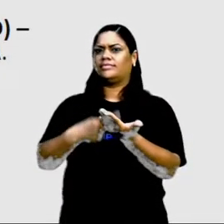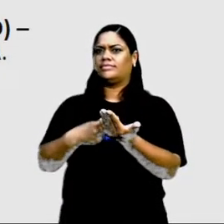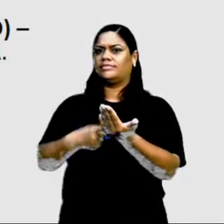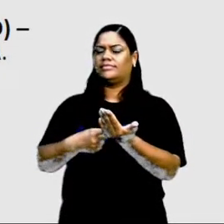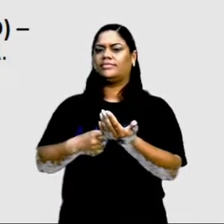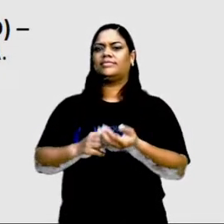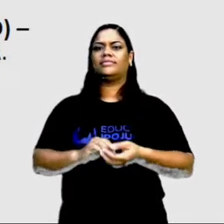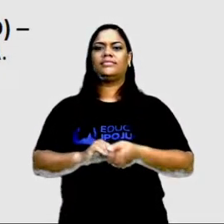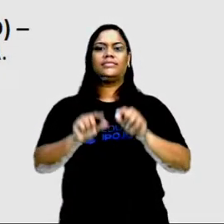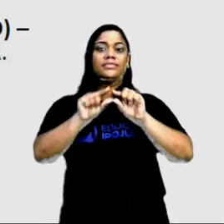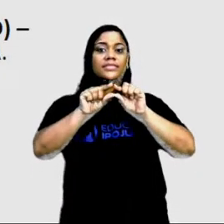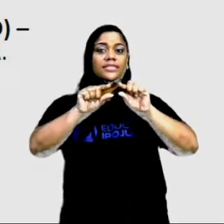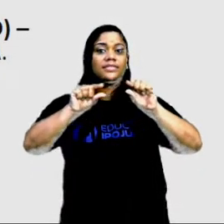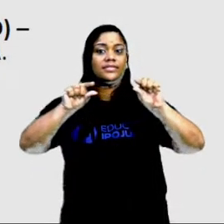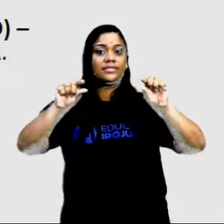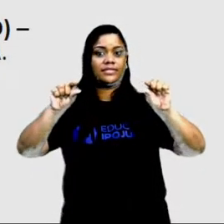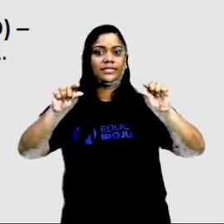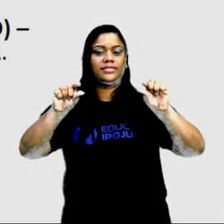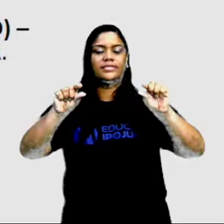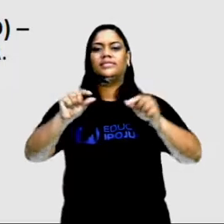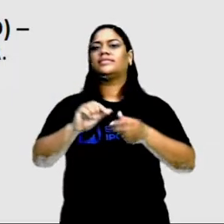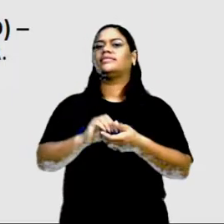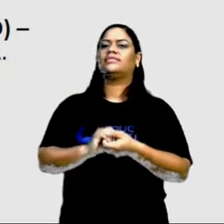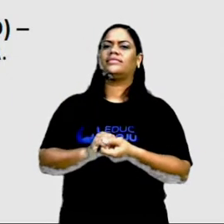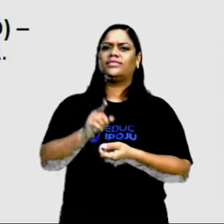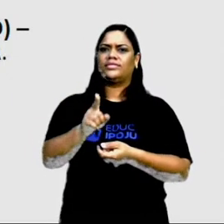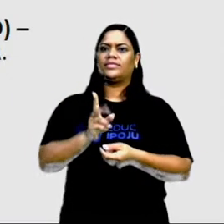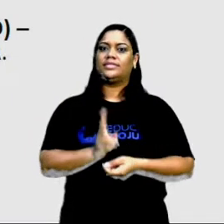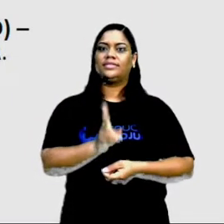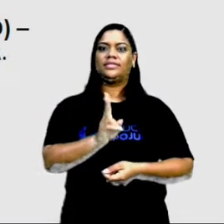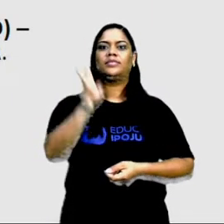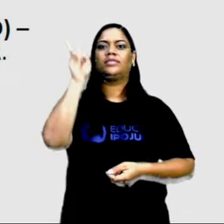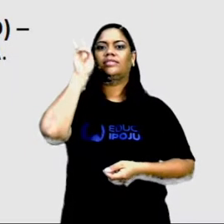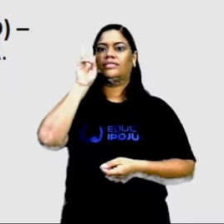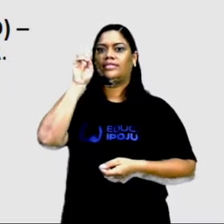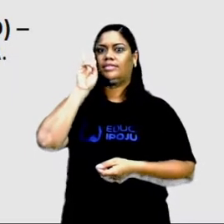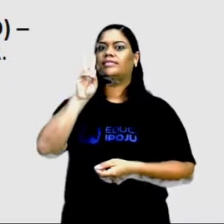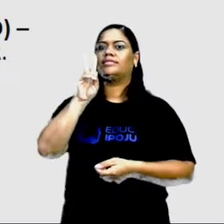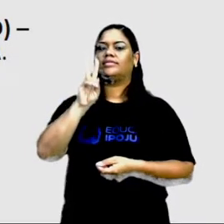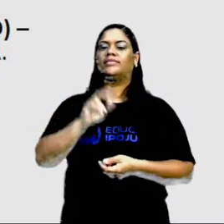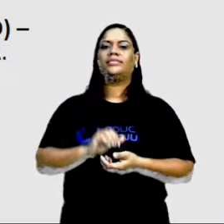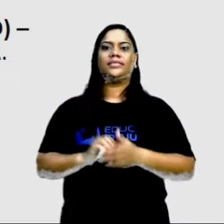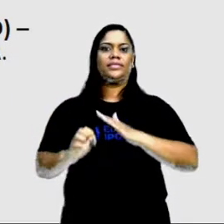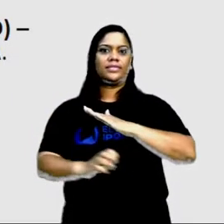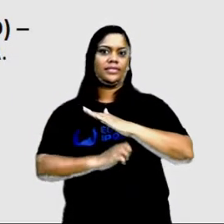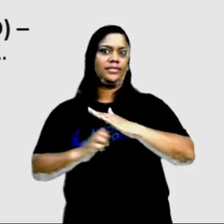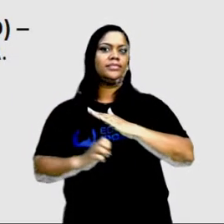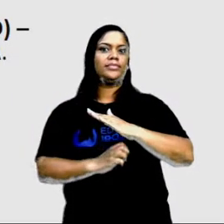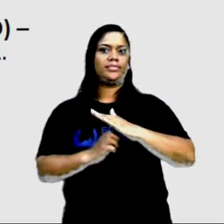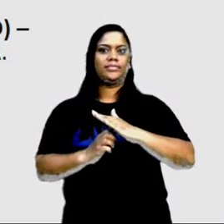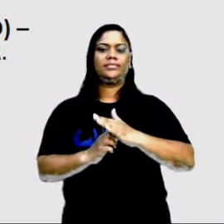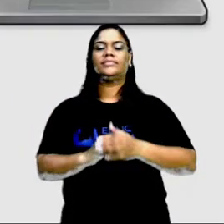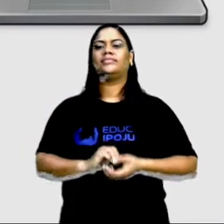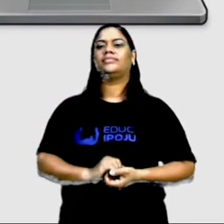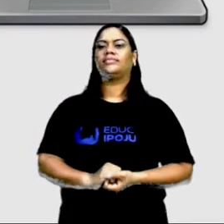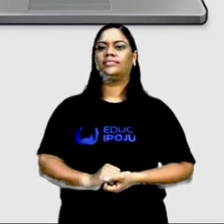Slogan é aquela frase de efeito, que faz com que você sempre vai se lembrar dessa empresa, desse produto.